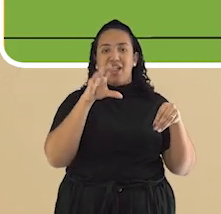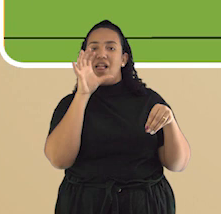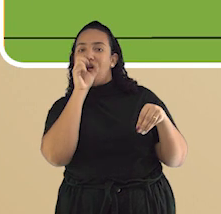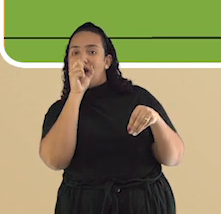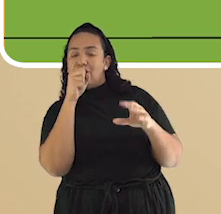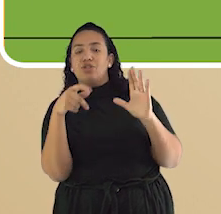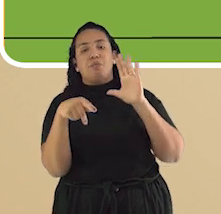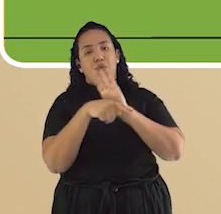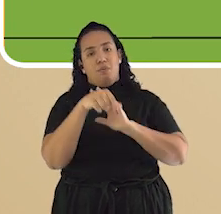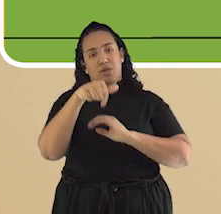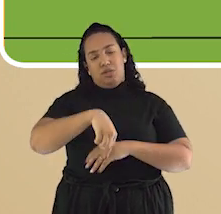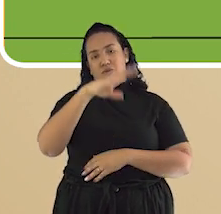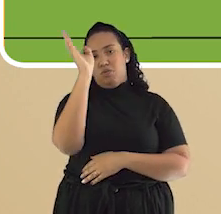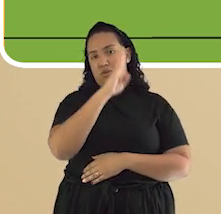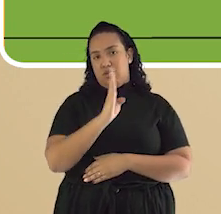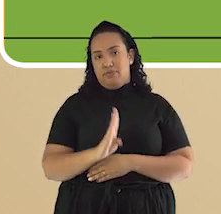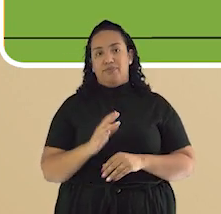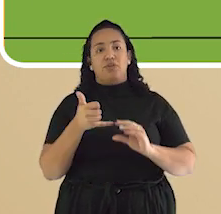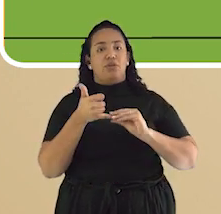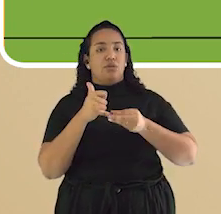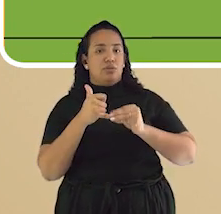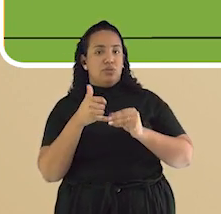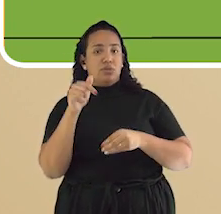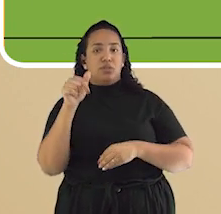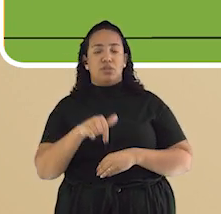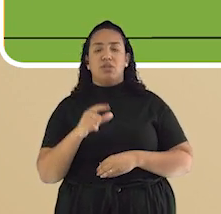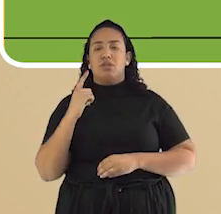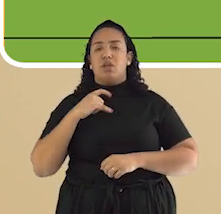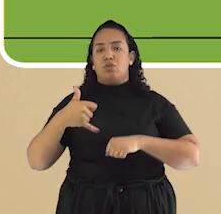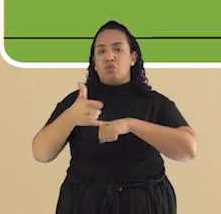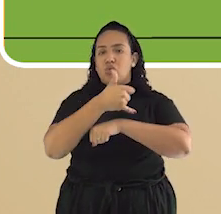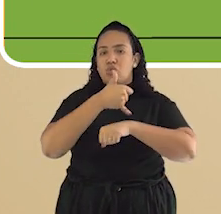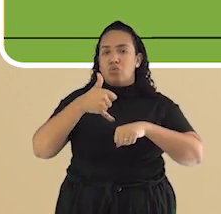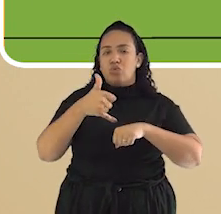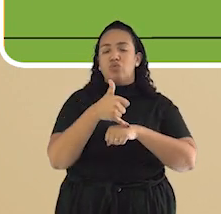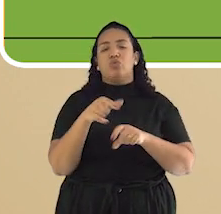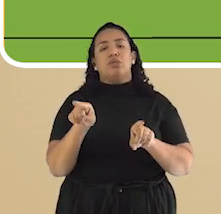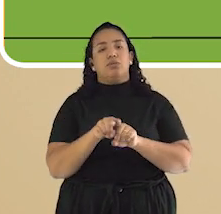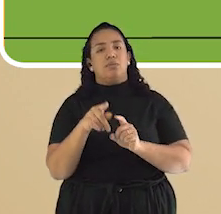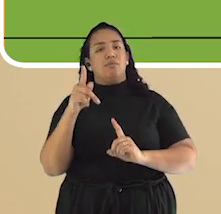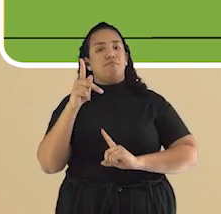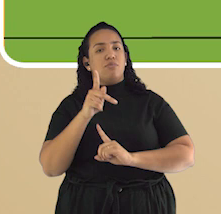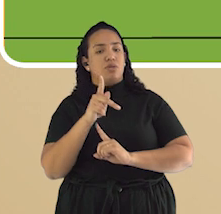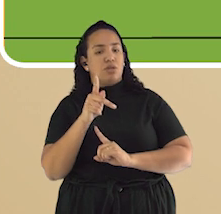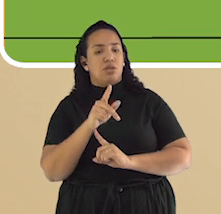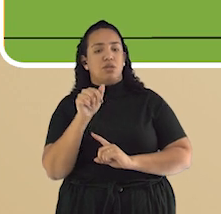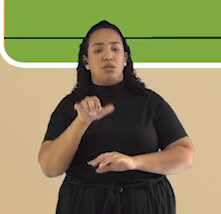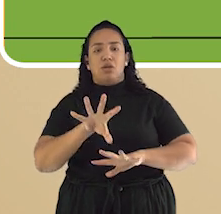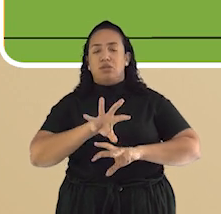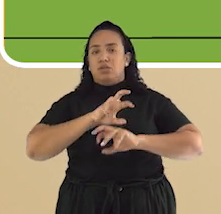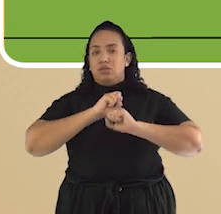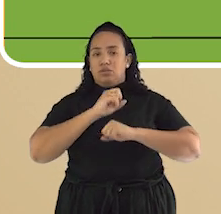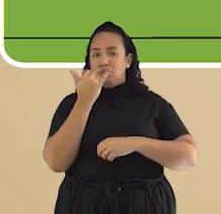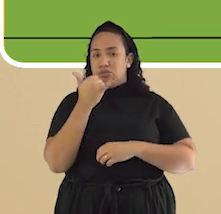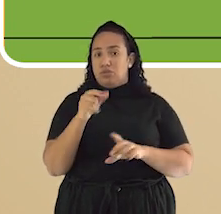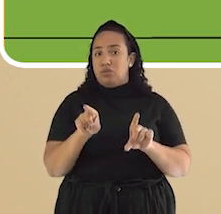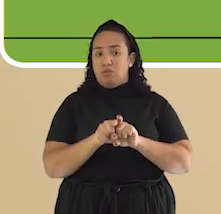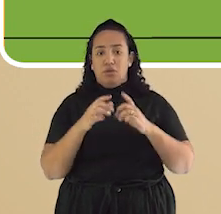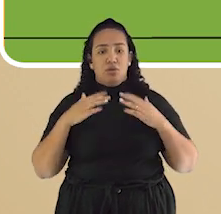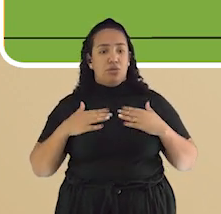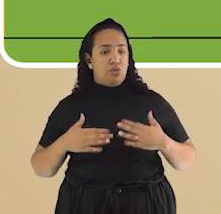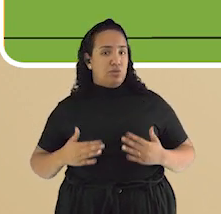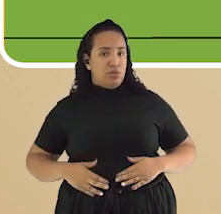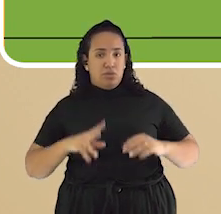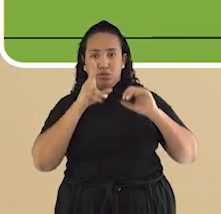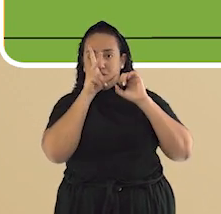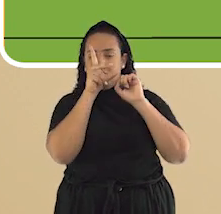-brasileira. A feijoada é rica em gorduras e proteínas, fornecendo tanto reserva energética, quanto fortalecimento muscular, só não